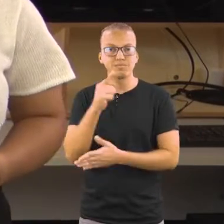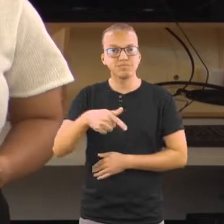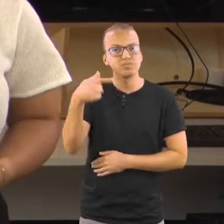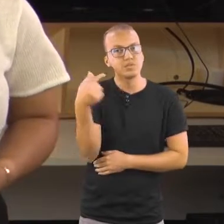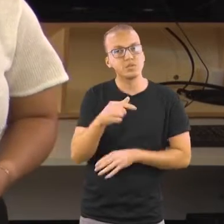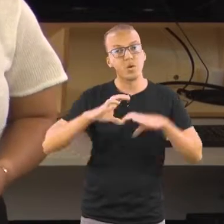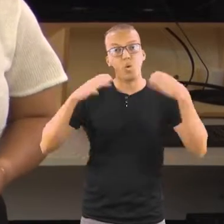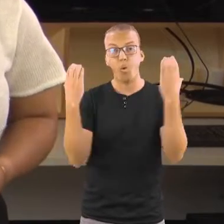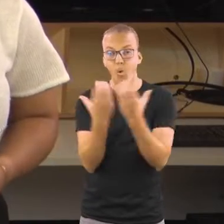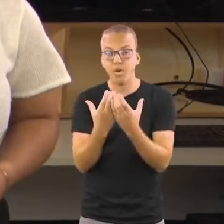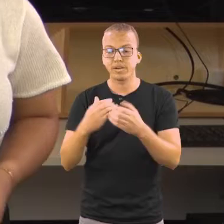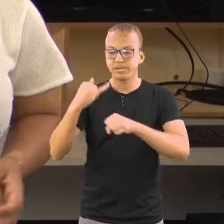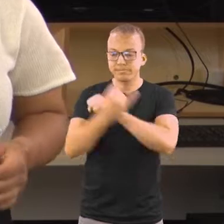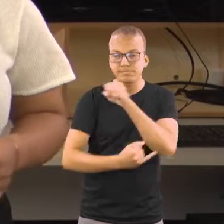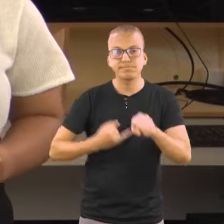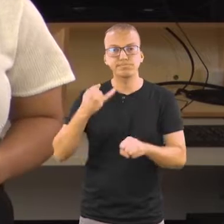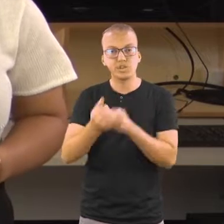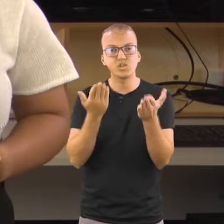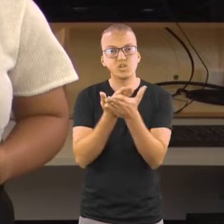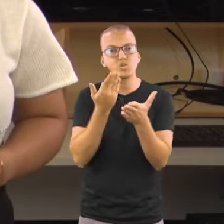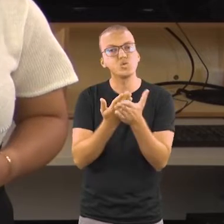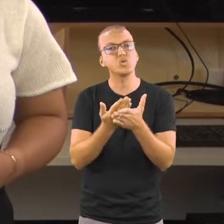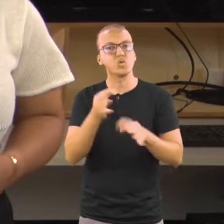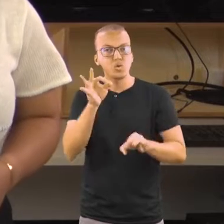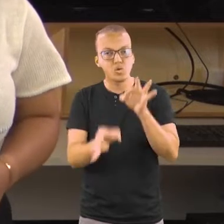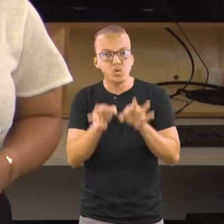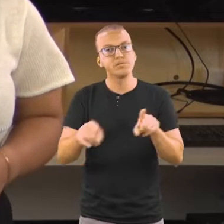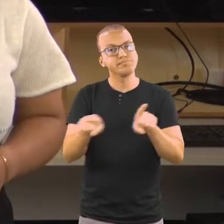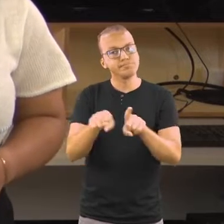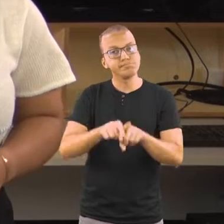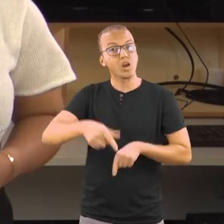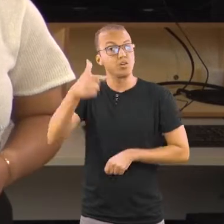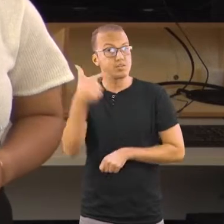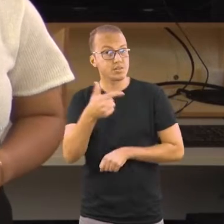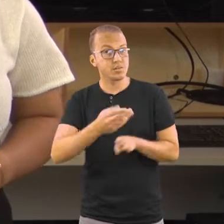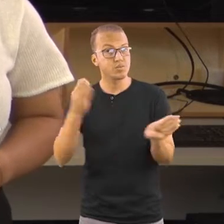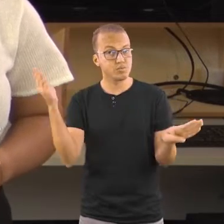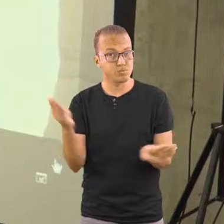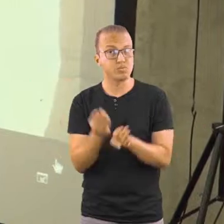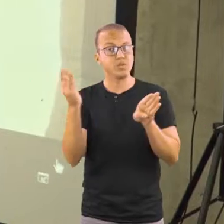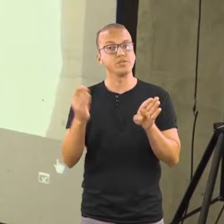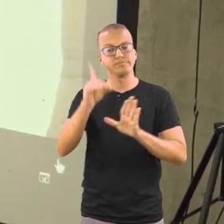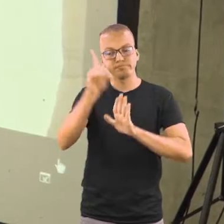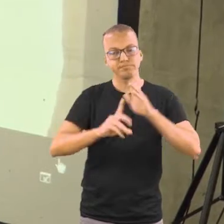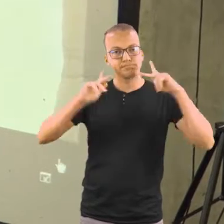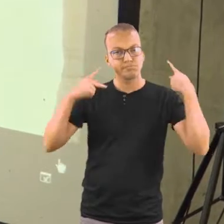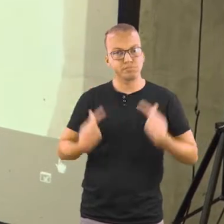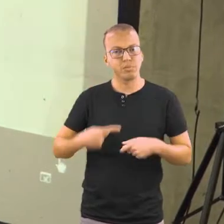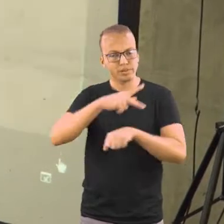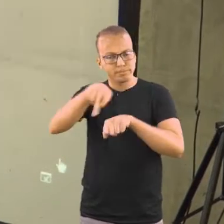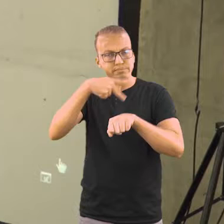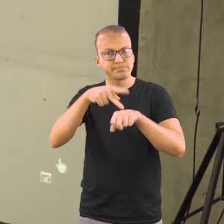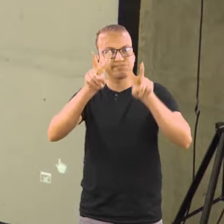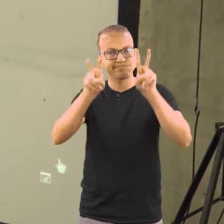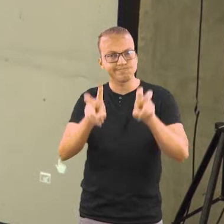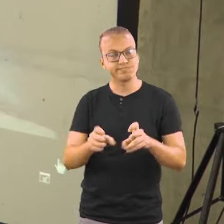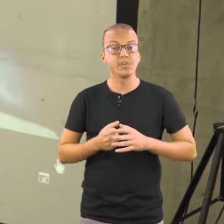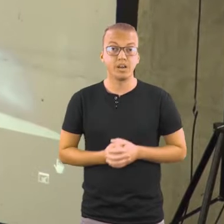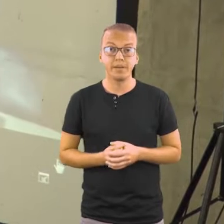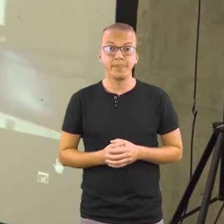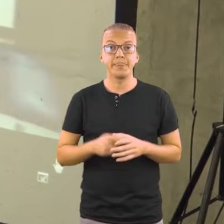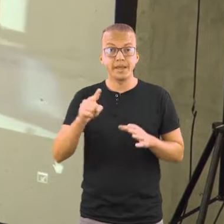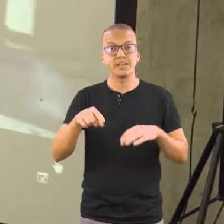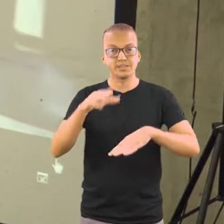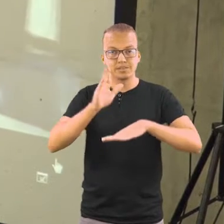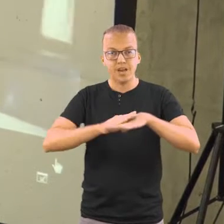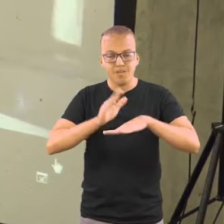Internacional de Estudos Jurídicos e o 2º Encontro da Rede de Direitos Humanos e Transnacionalidade. Os eventos realizados pelo Programa de Pós